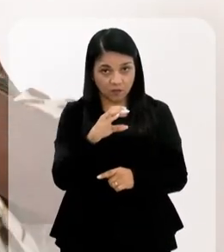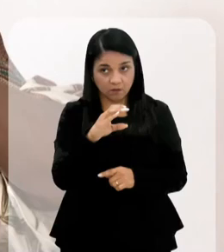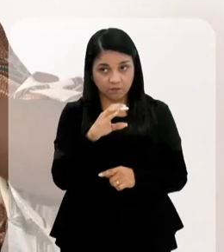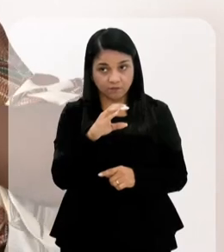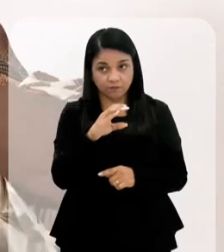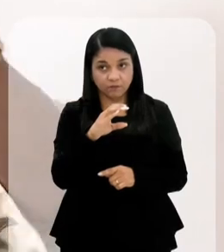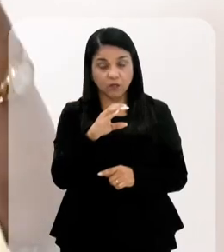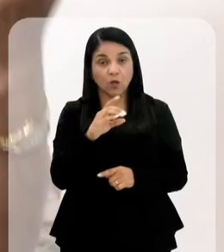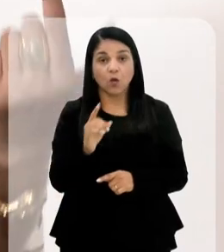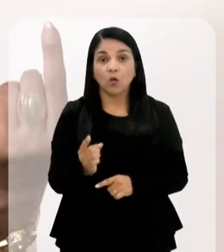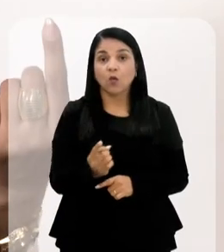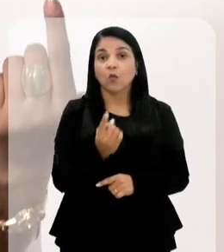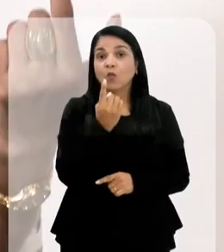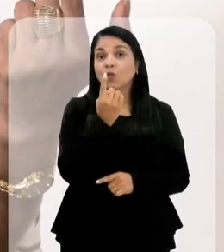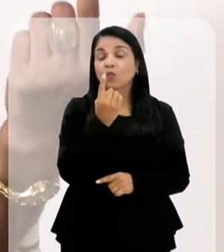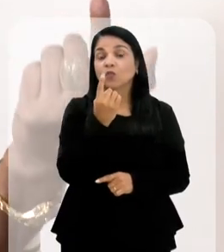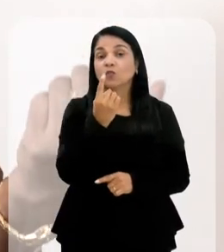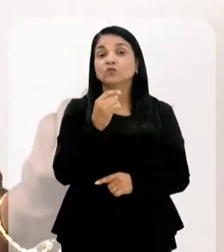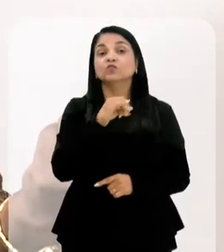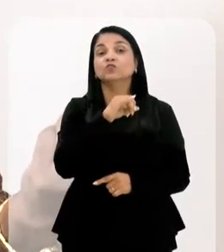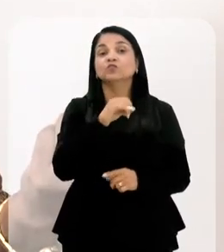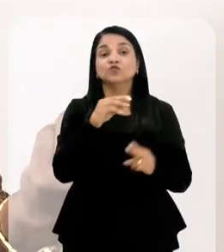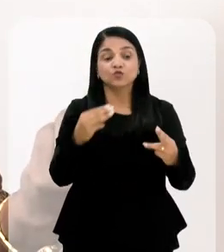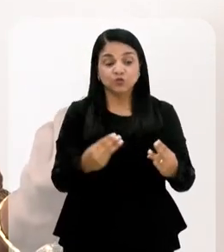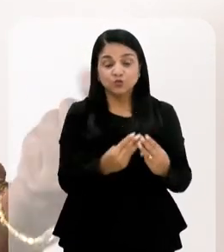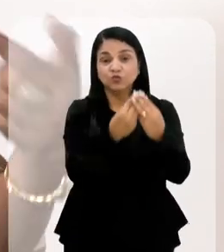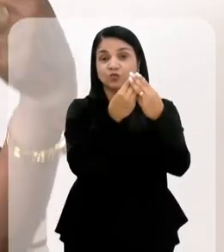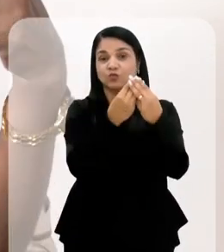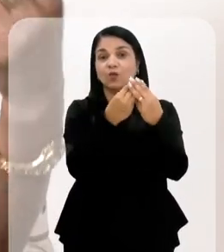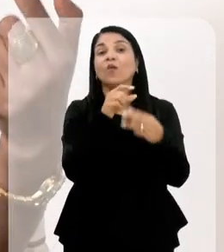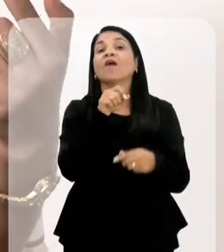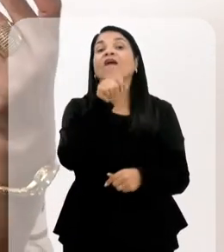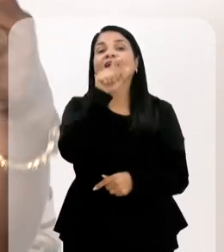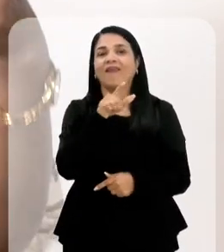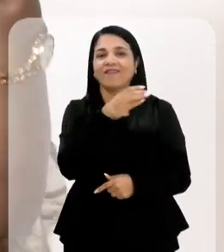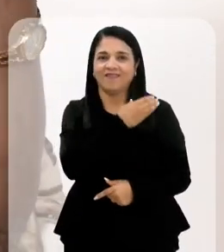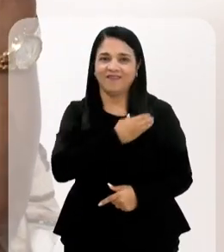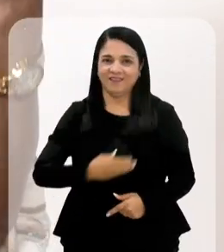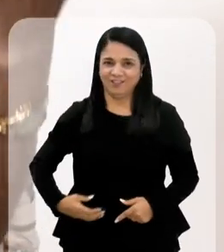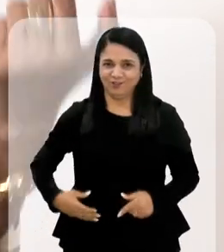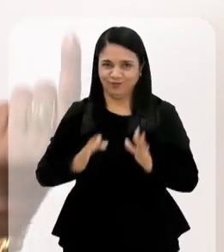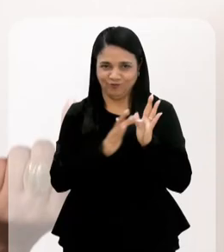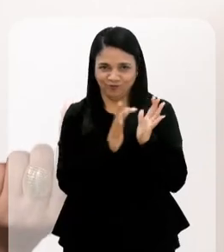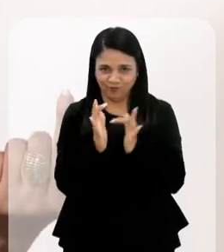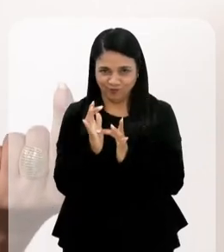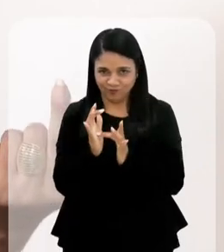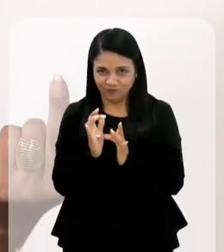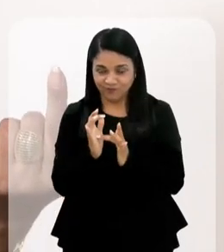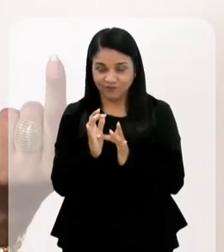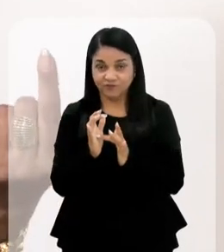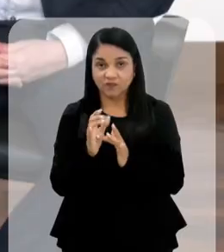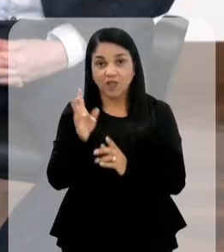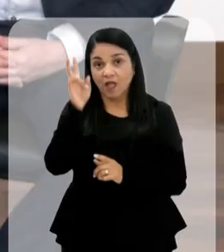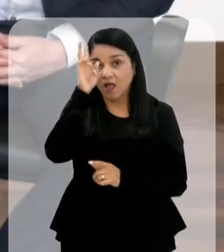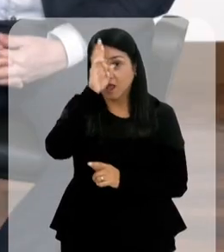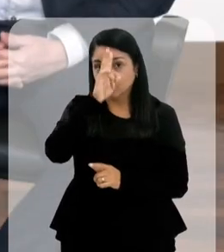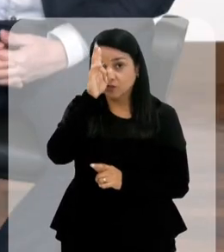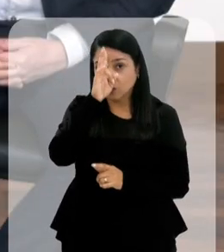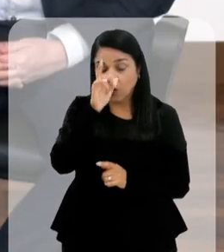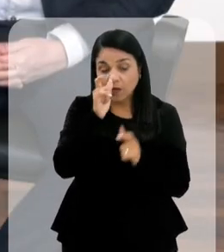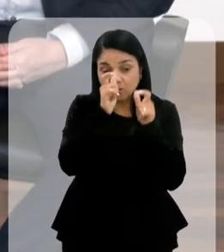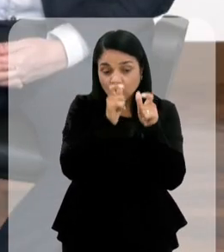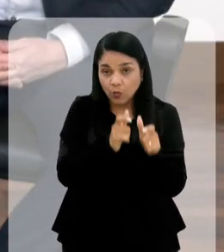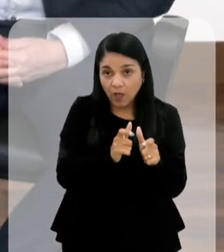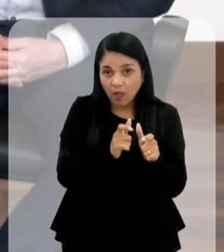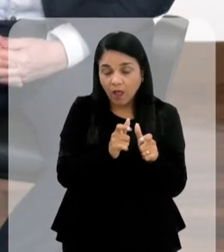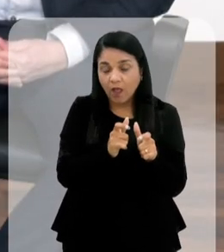um judeu, que é Cristo. E a partir daí você vem com toda a história. A história dos